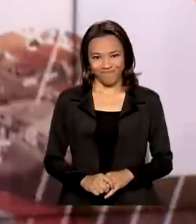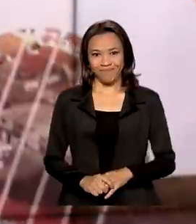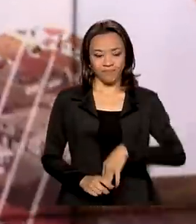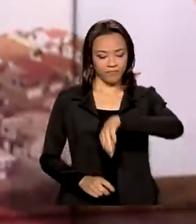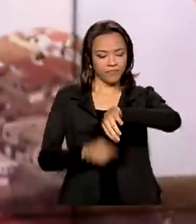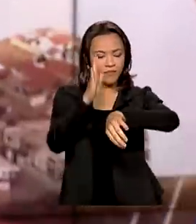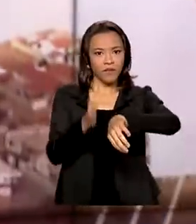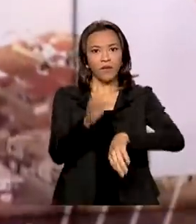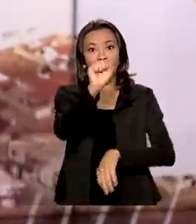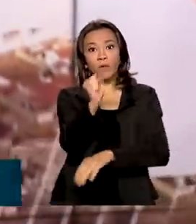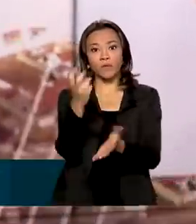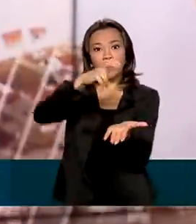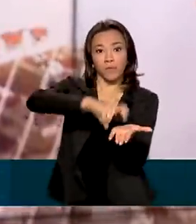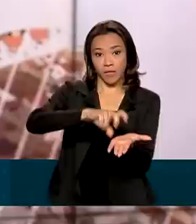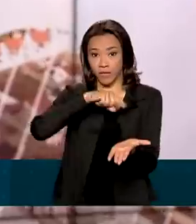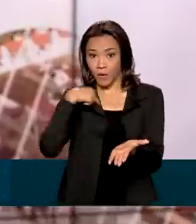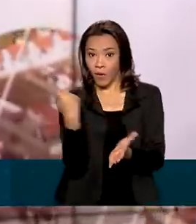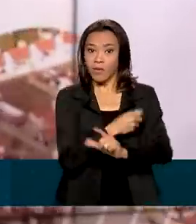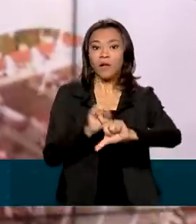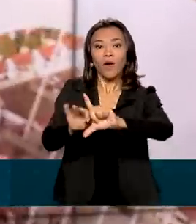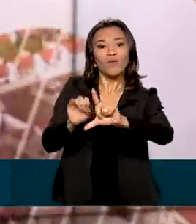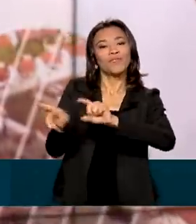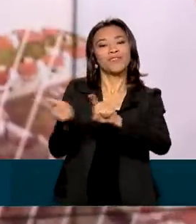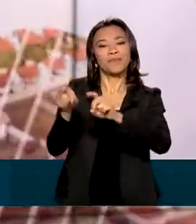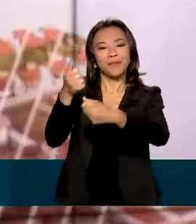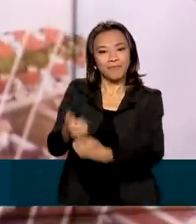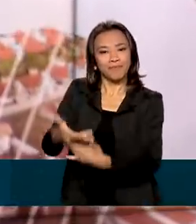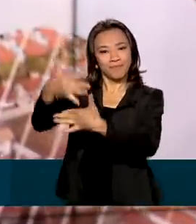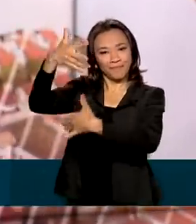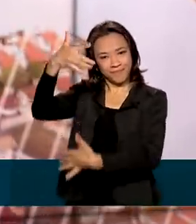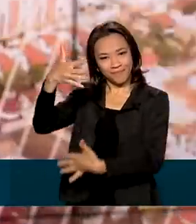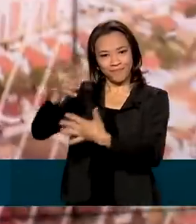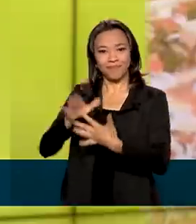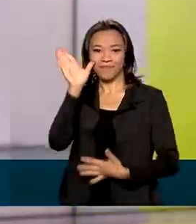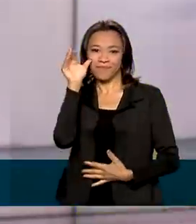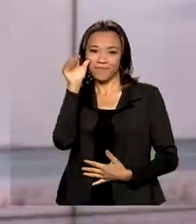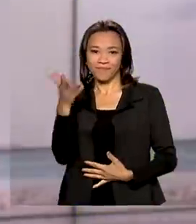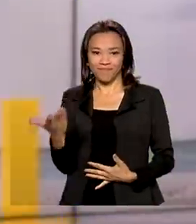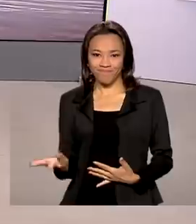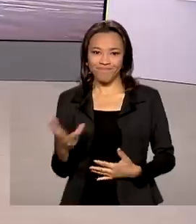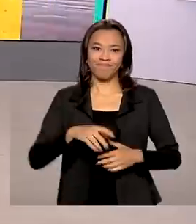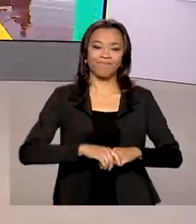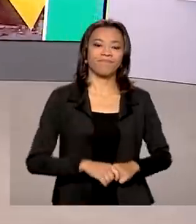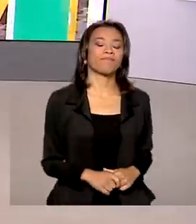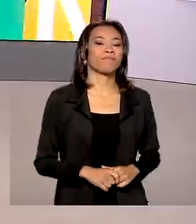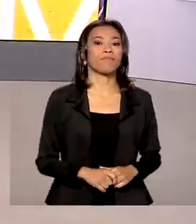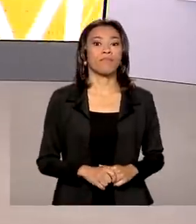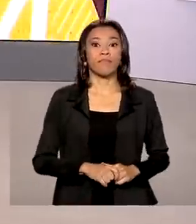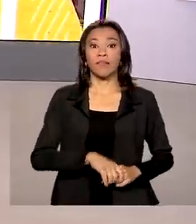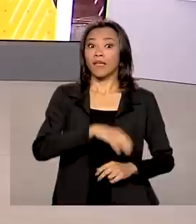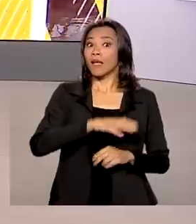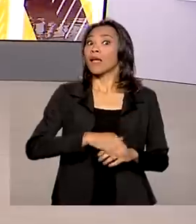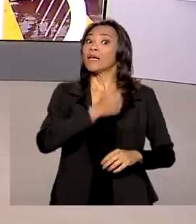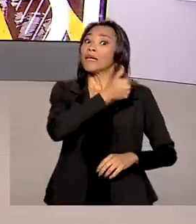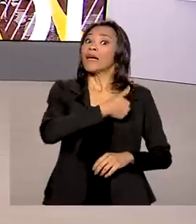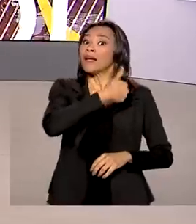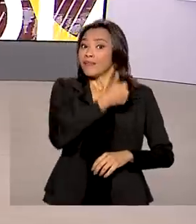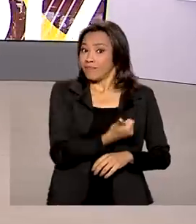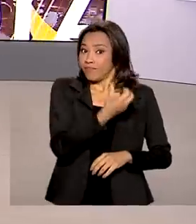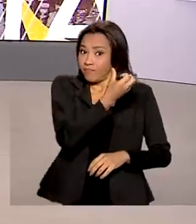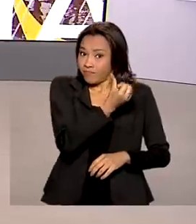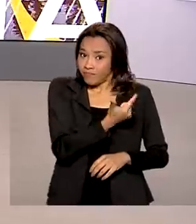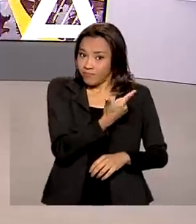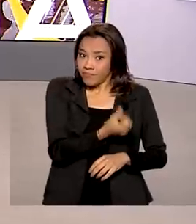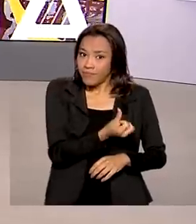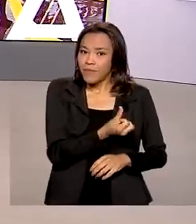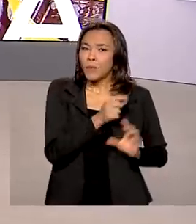Oito horas da manhã, estamos ao vivo também pelas redes sociais. A 16ª reunião de cúpula do